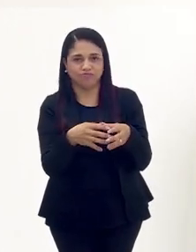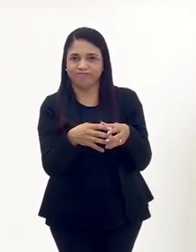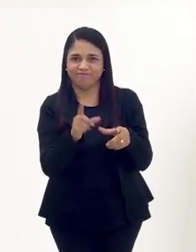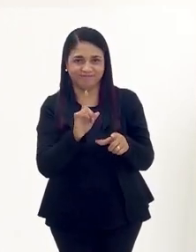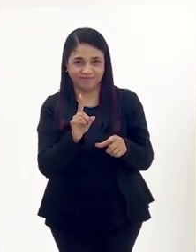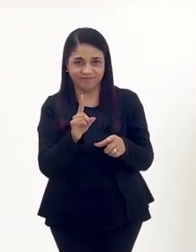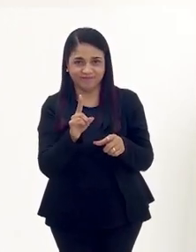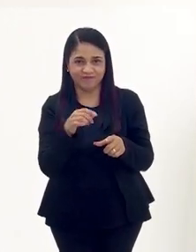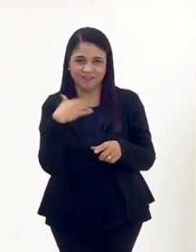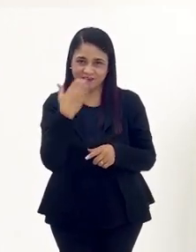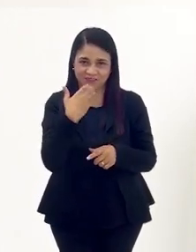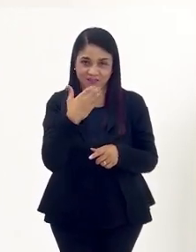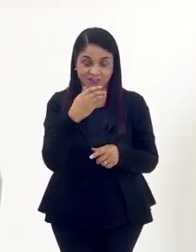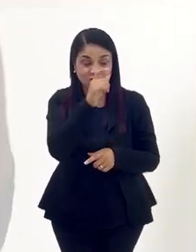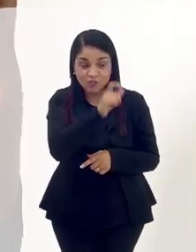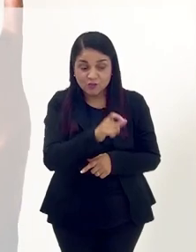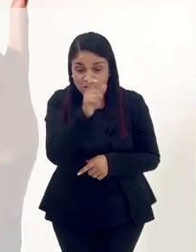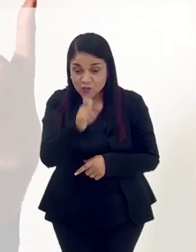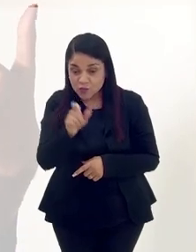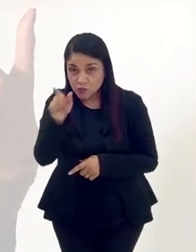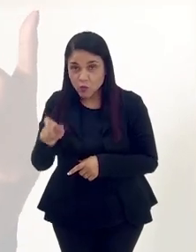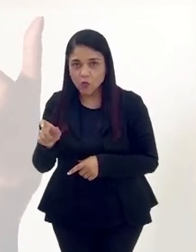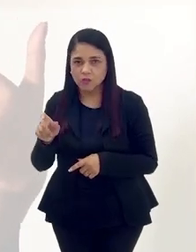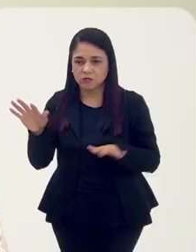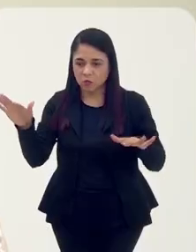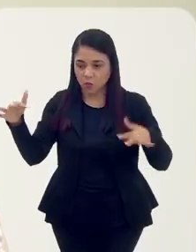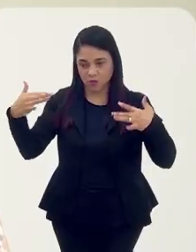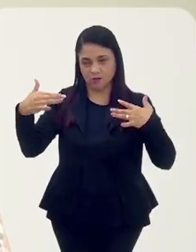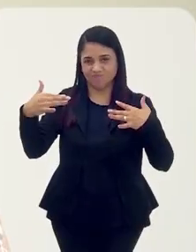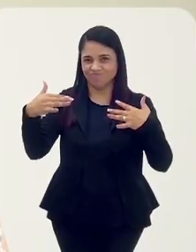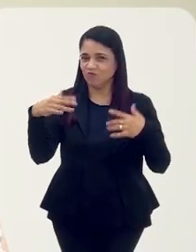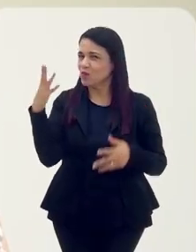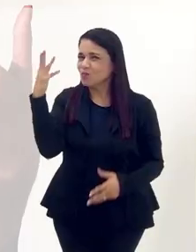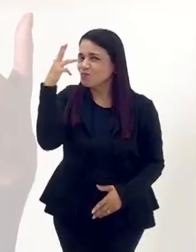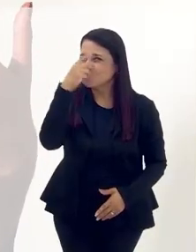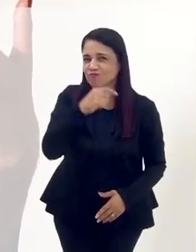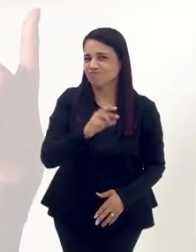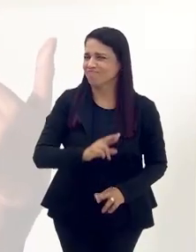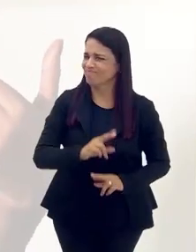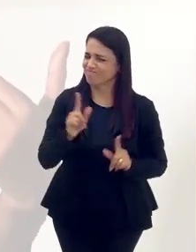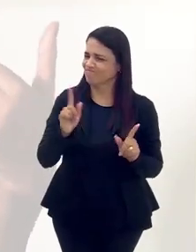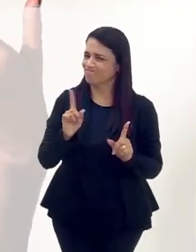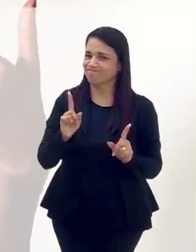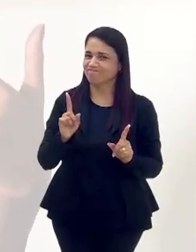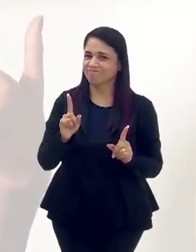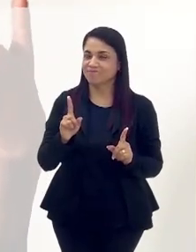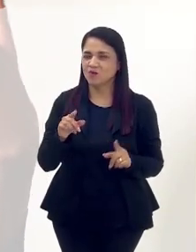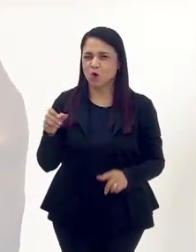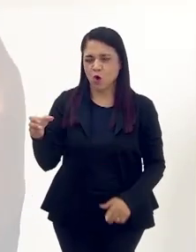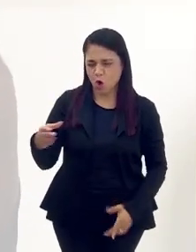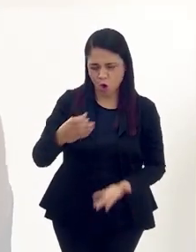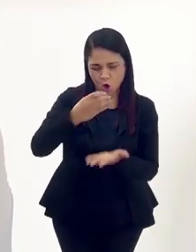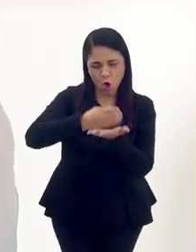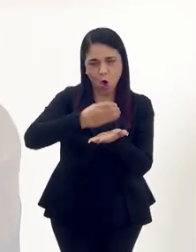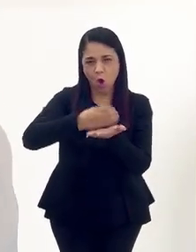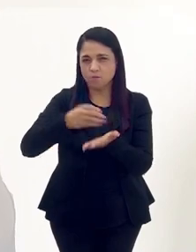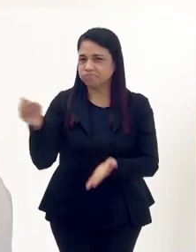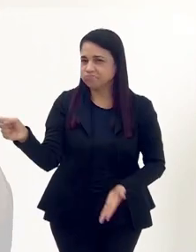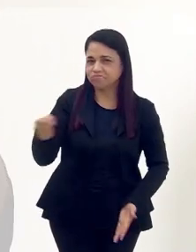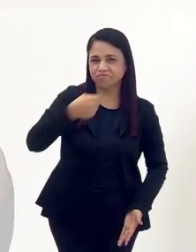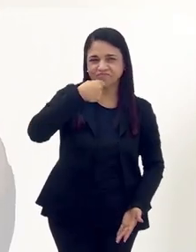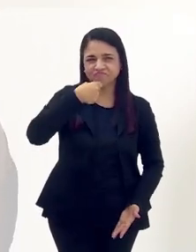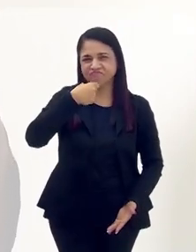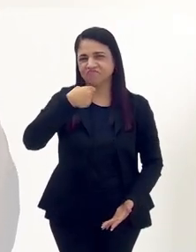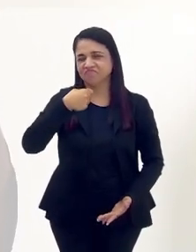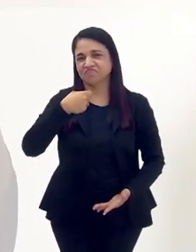grupo que canta. São com as pessoas que estão. Não é bonito você pegar, você com um copo na